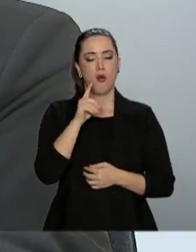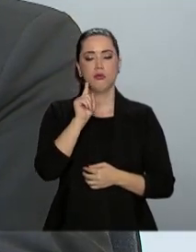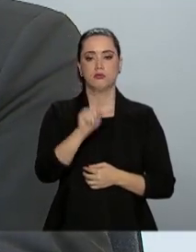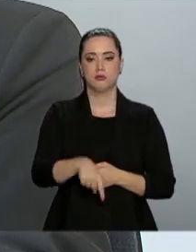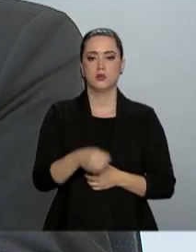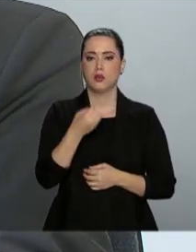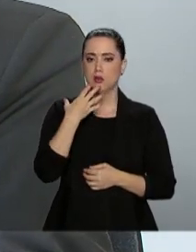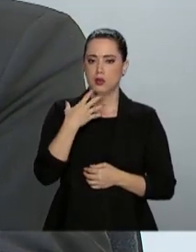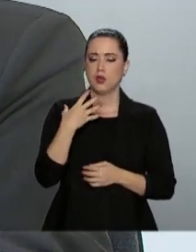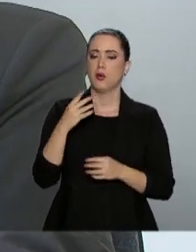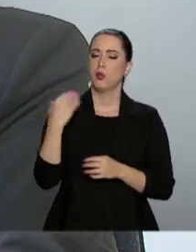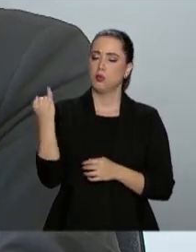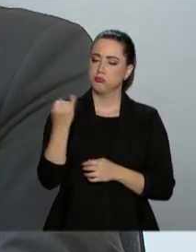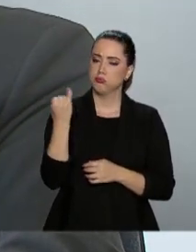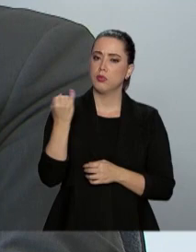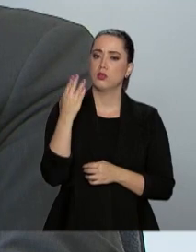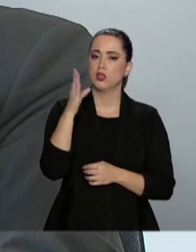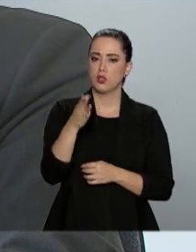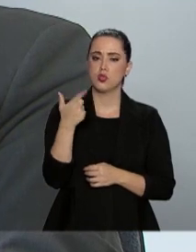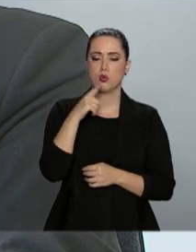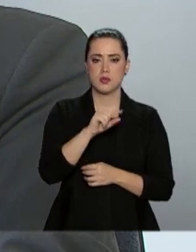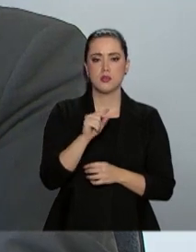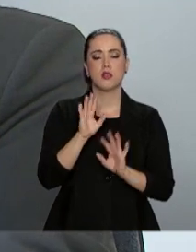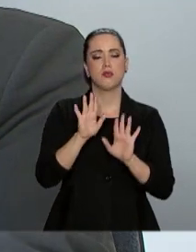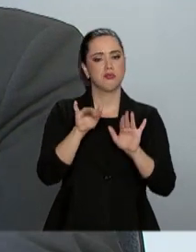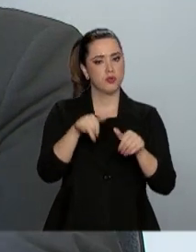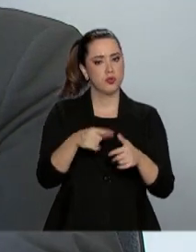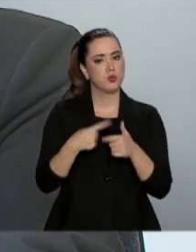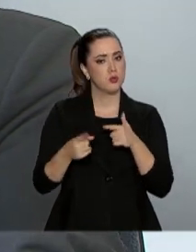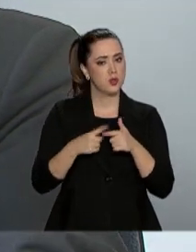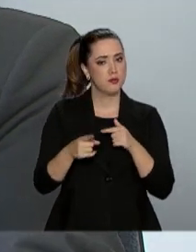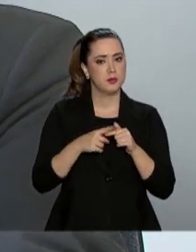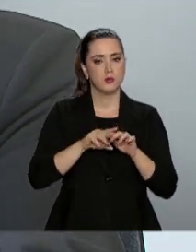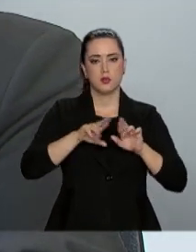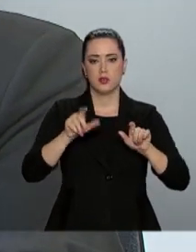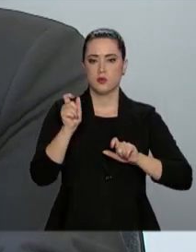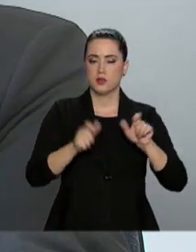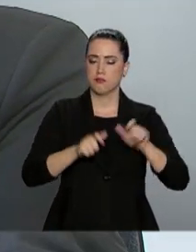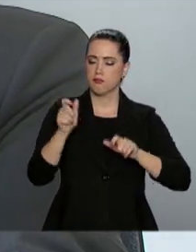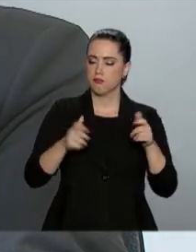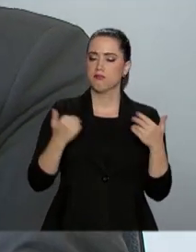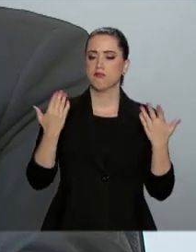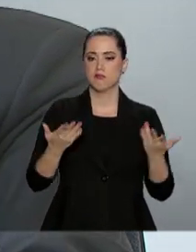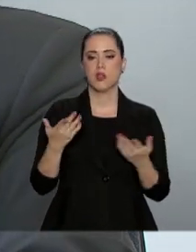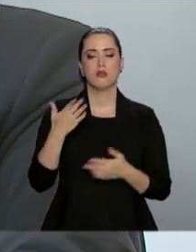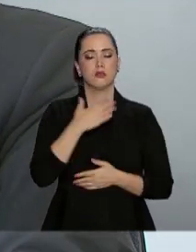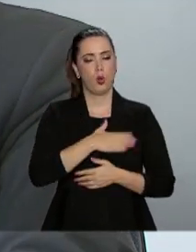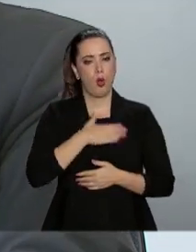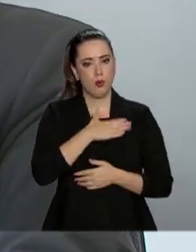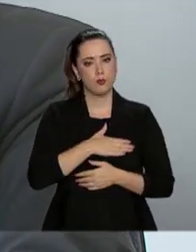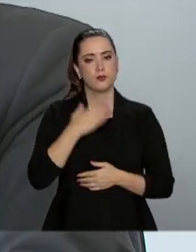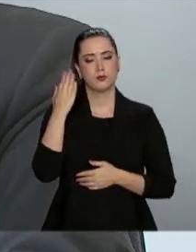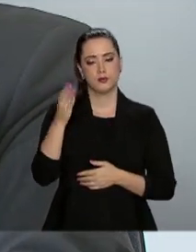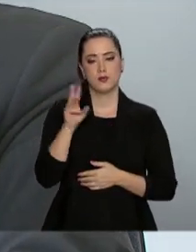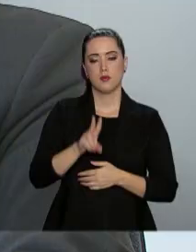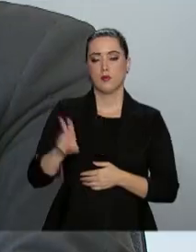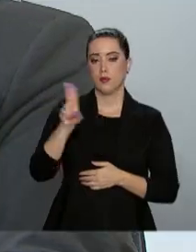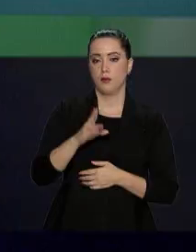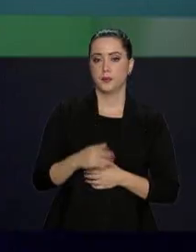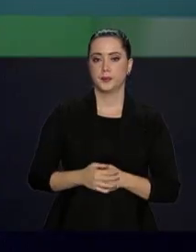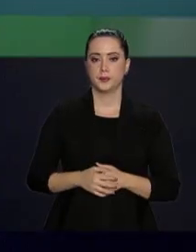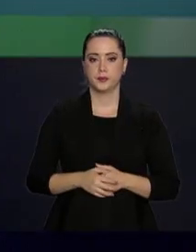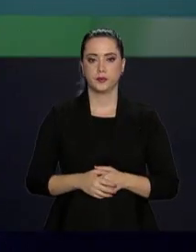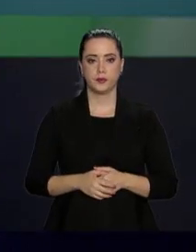boa de sucesso, e vários usuários, a grande maioria dos usuários, se dissatisfeita com o resultado.